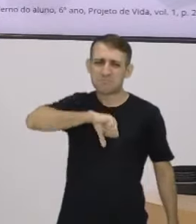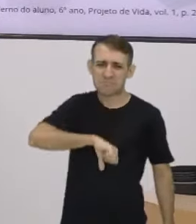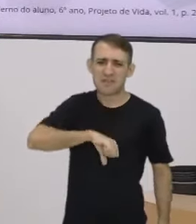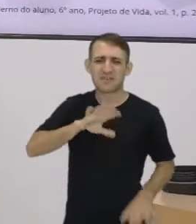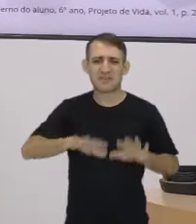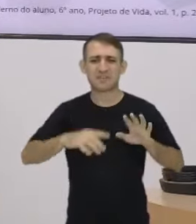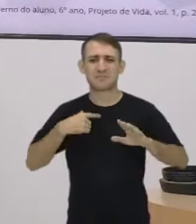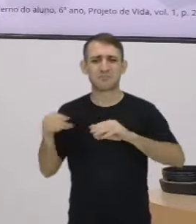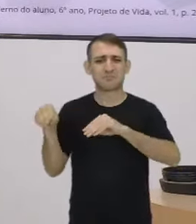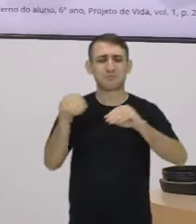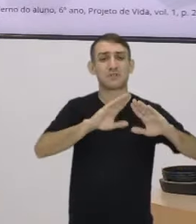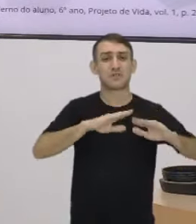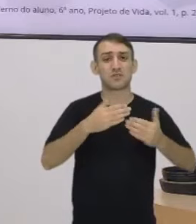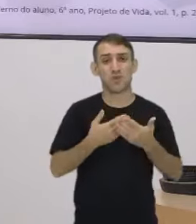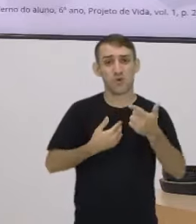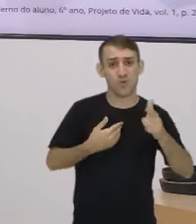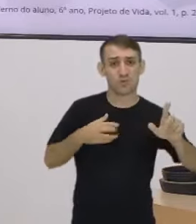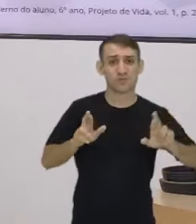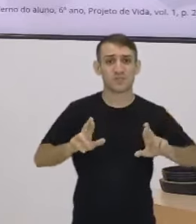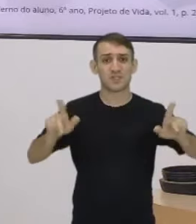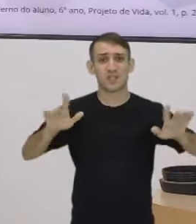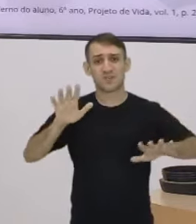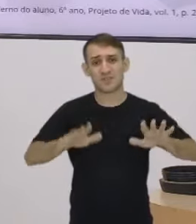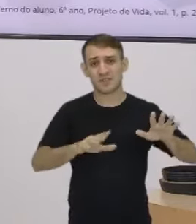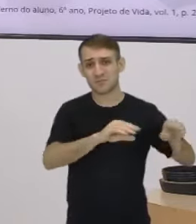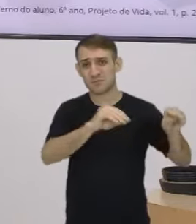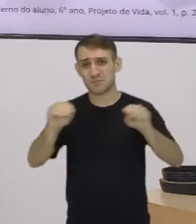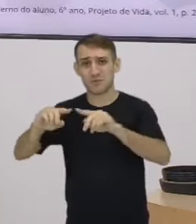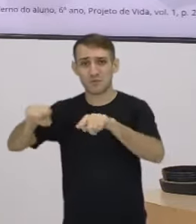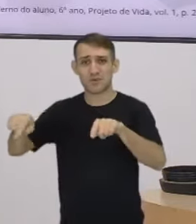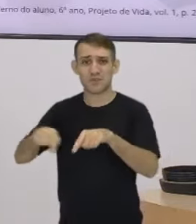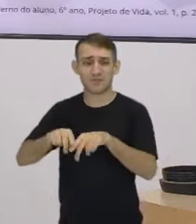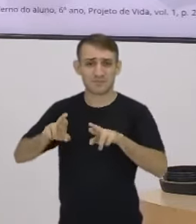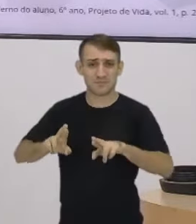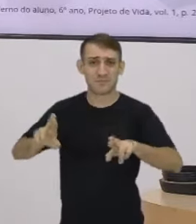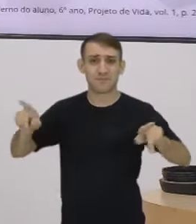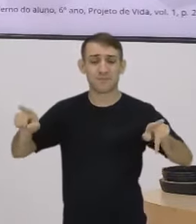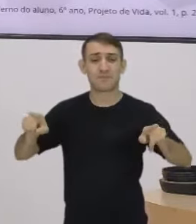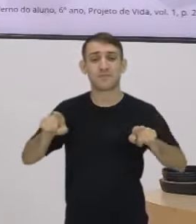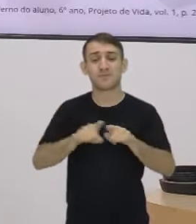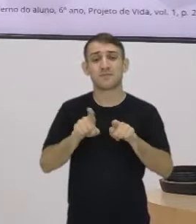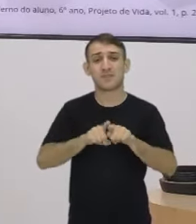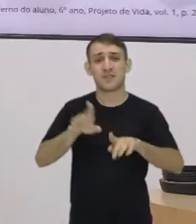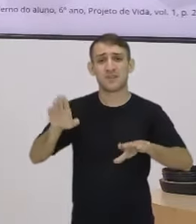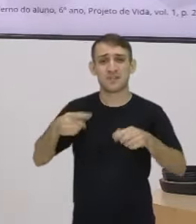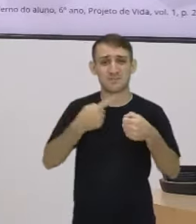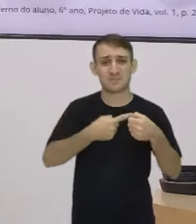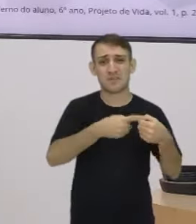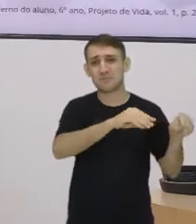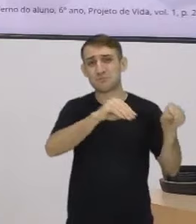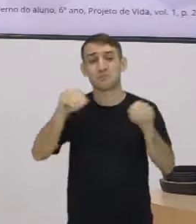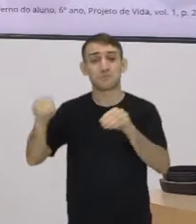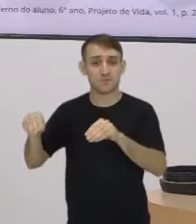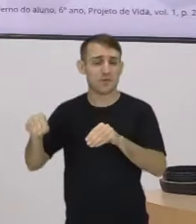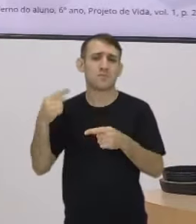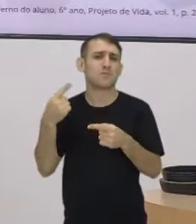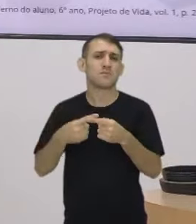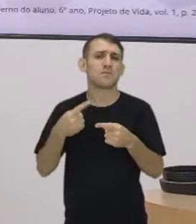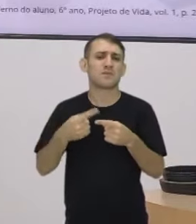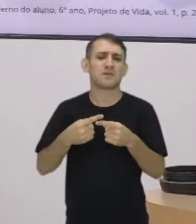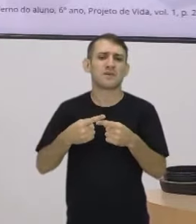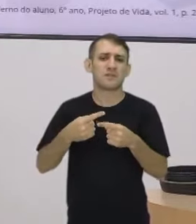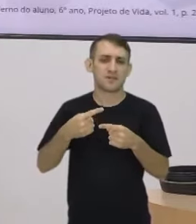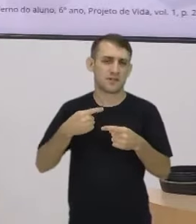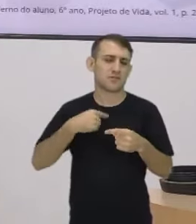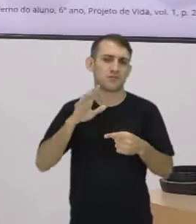vezes eu troquei de escola, né? Ou troquei de classe, ou de cidade, enfim. Por quê? Ou não, eu tô